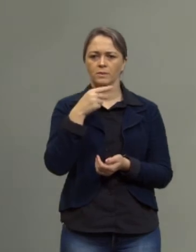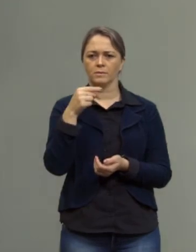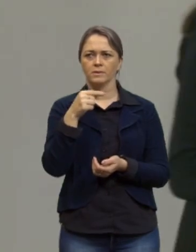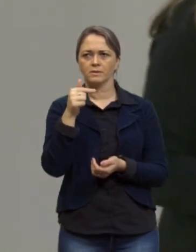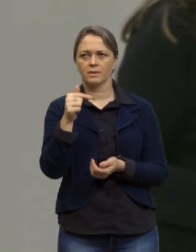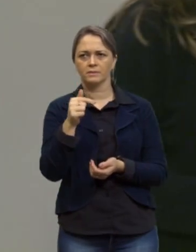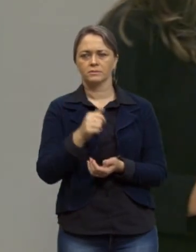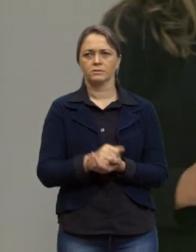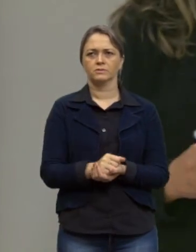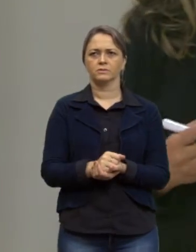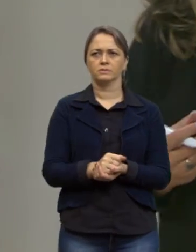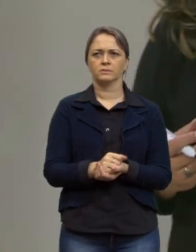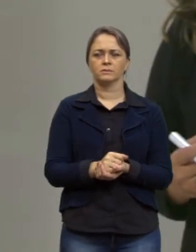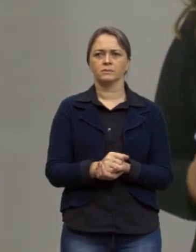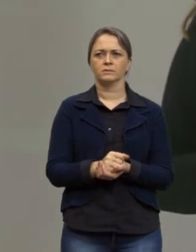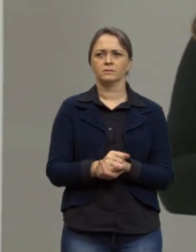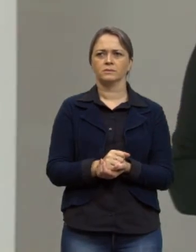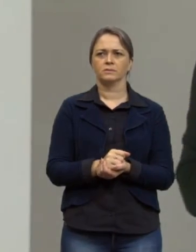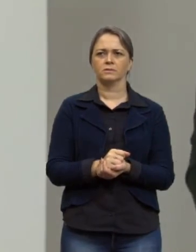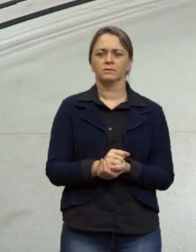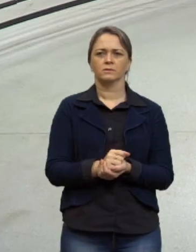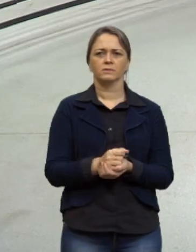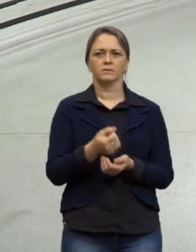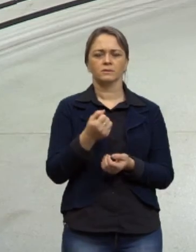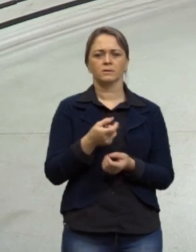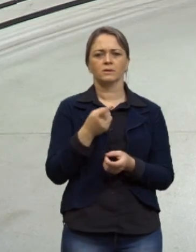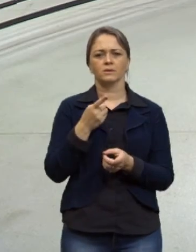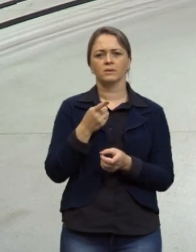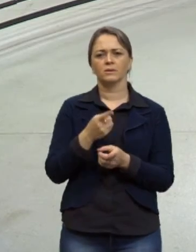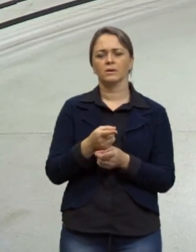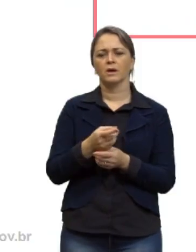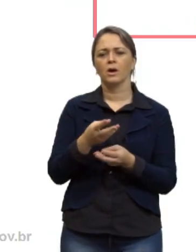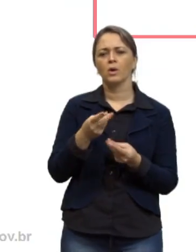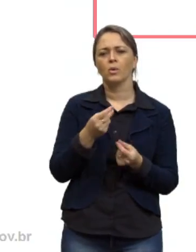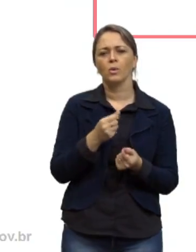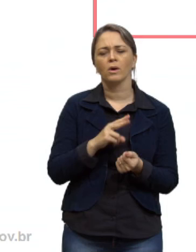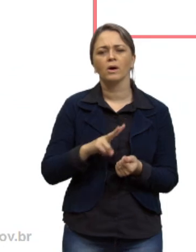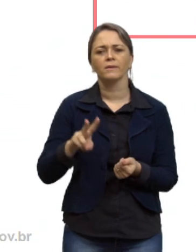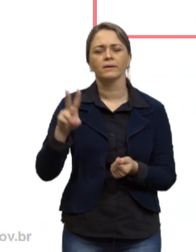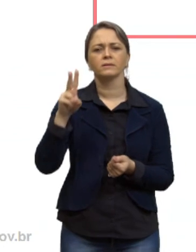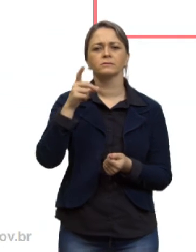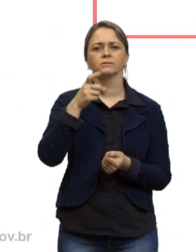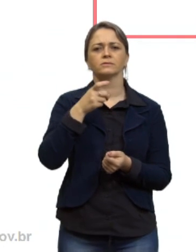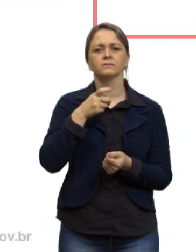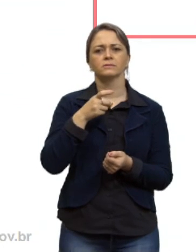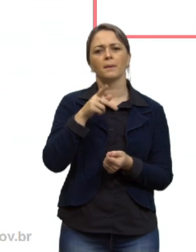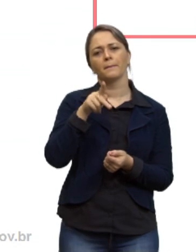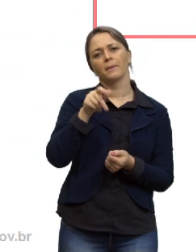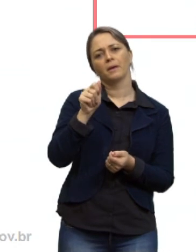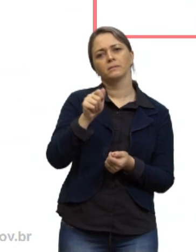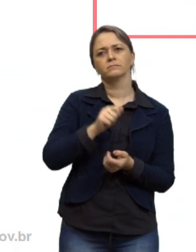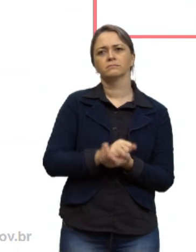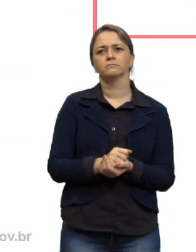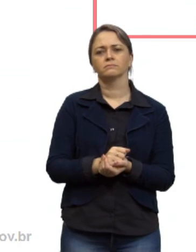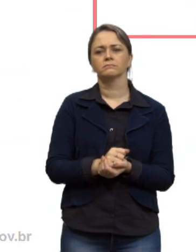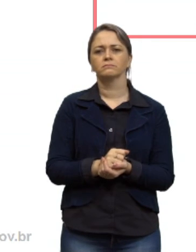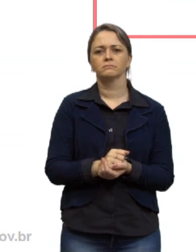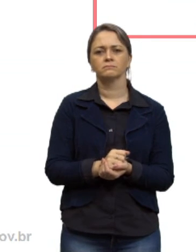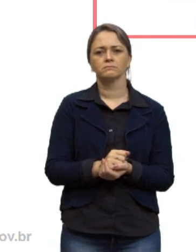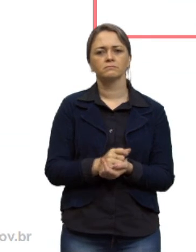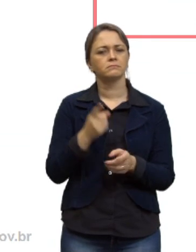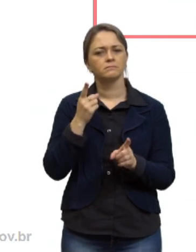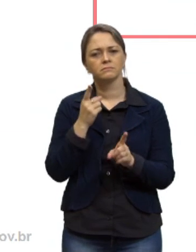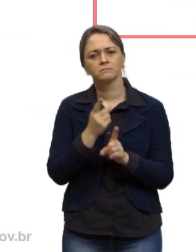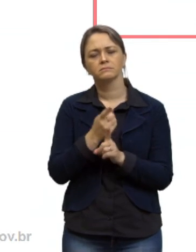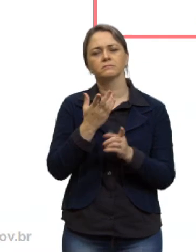certo o que que eu queria eu queria descobrir o valor de x na PA está descoberto está descoberto o valor